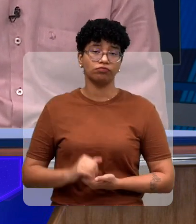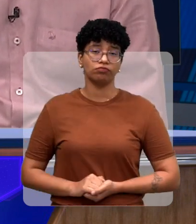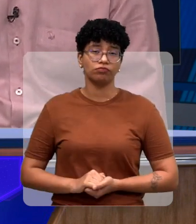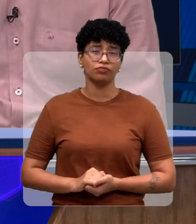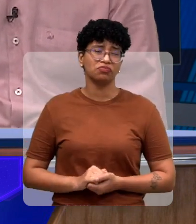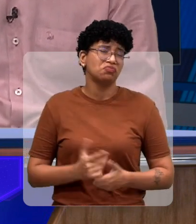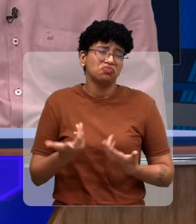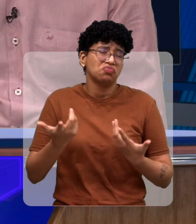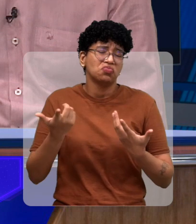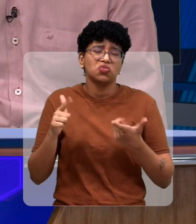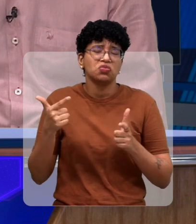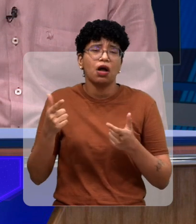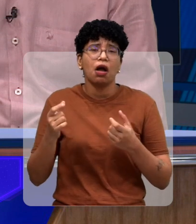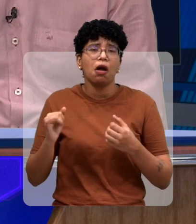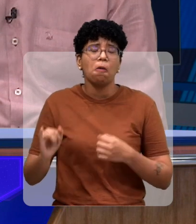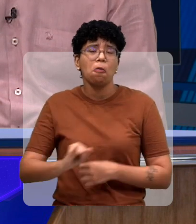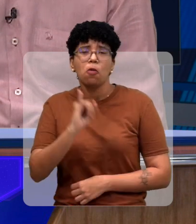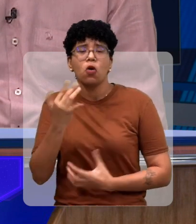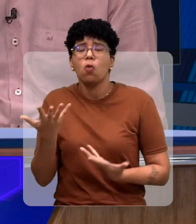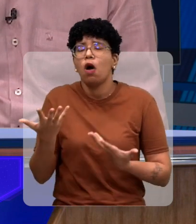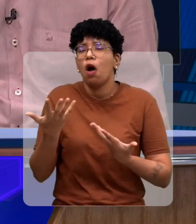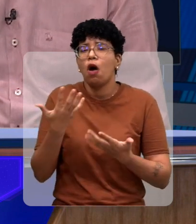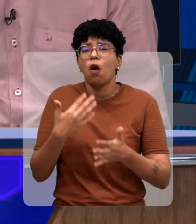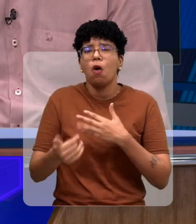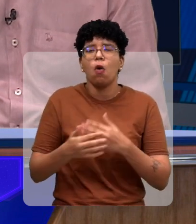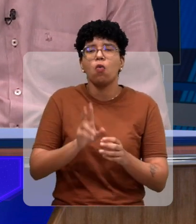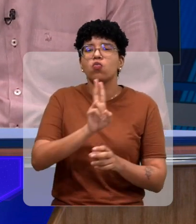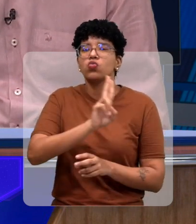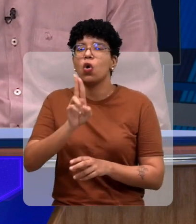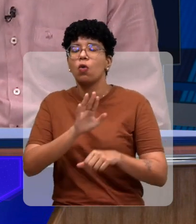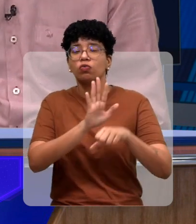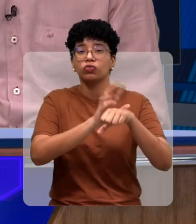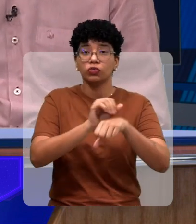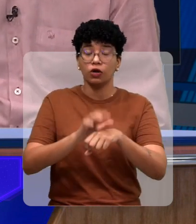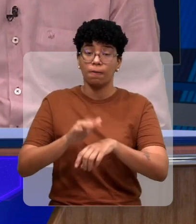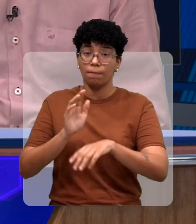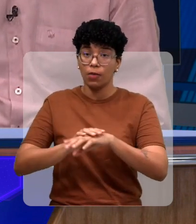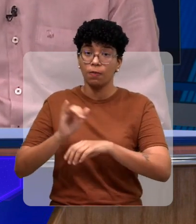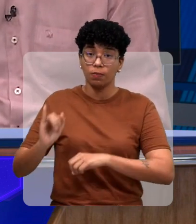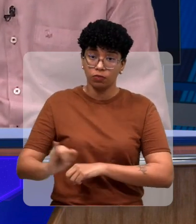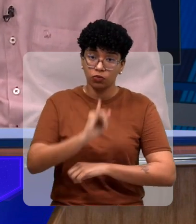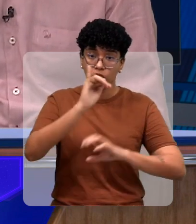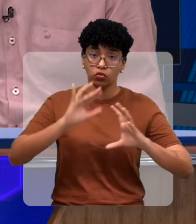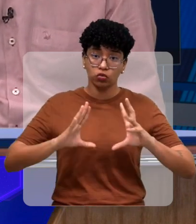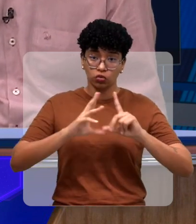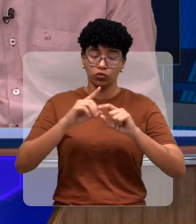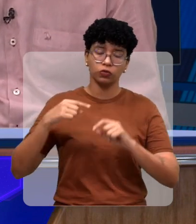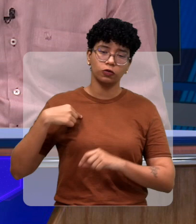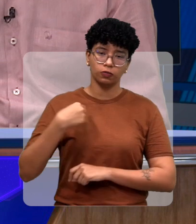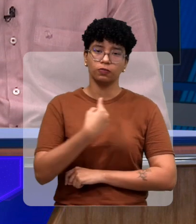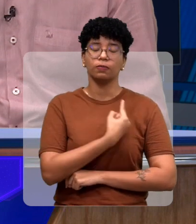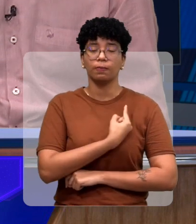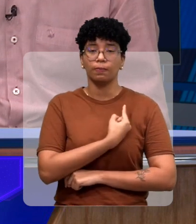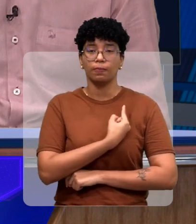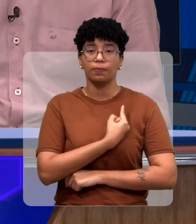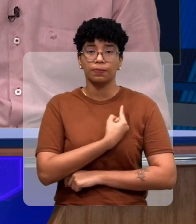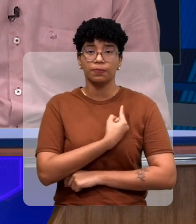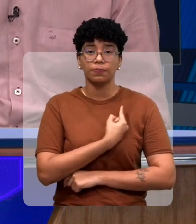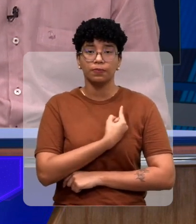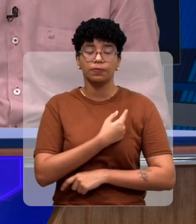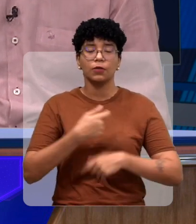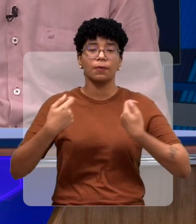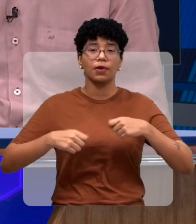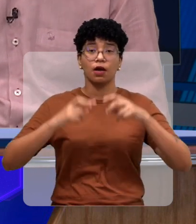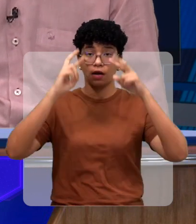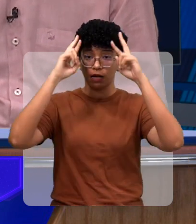certo que não importa como essas pessoas são chamadas o que é mais importante para todos nós é que